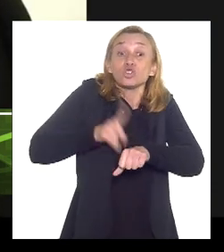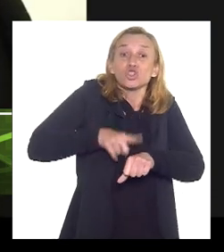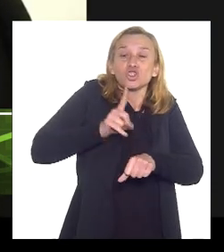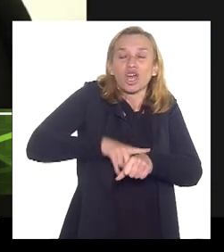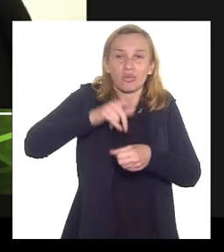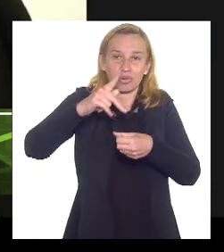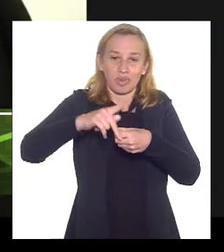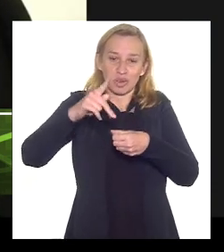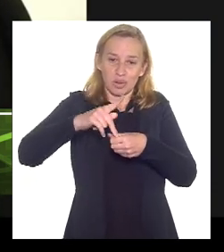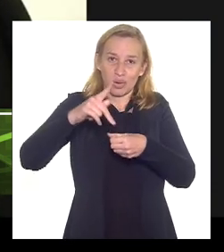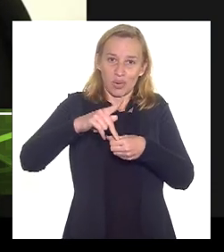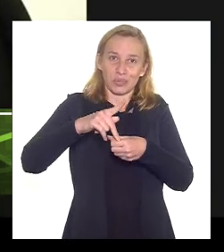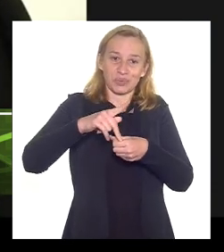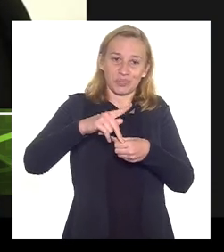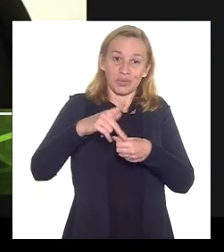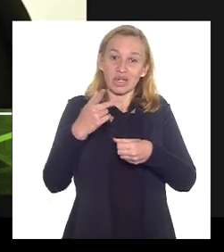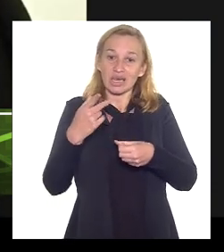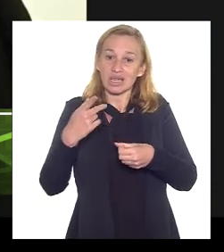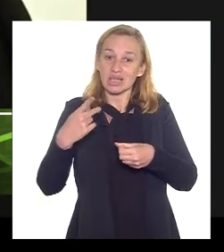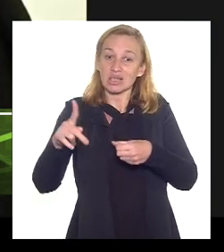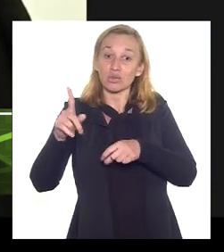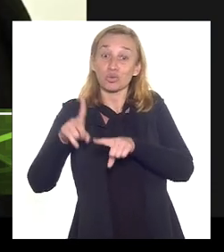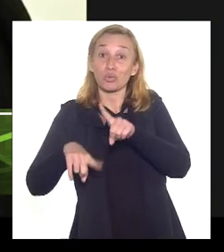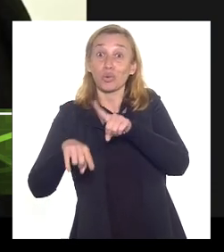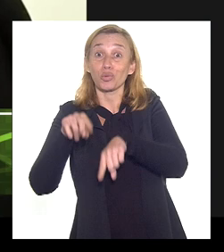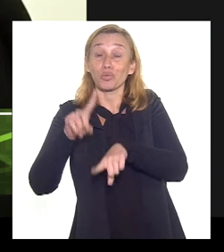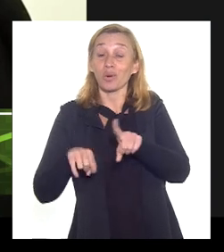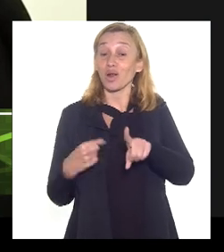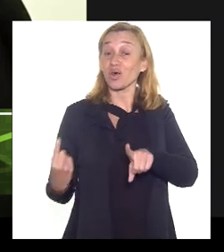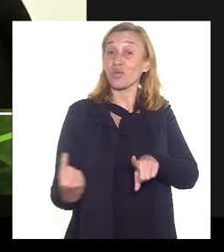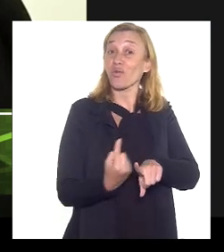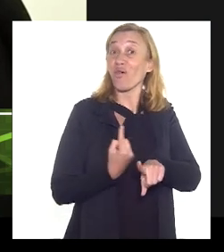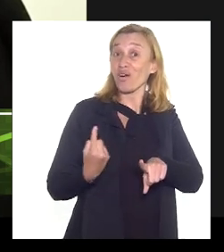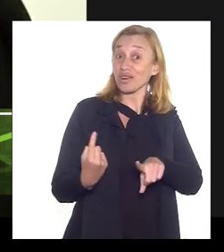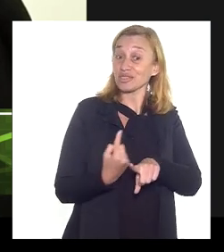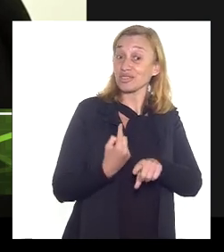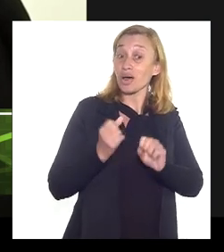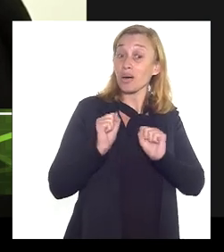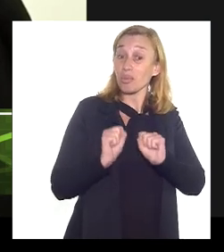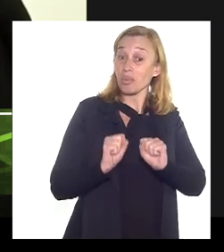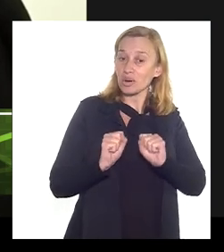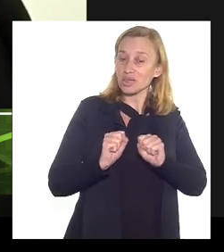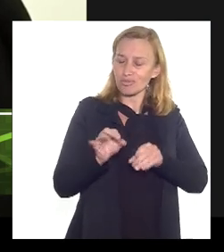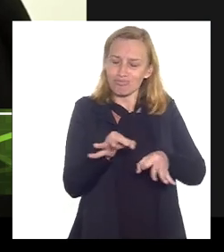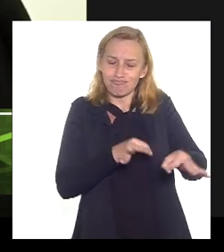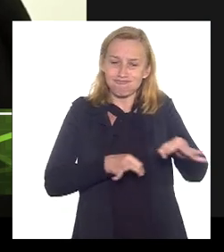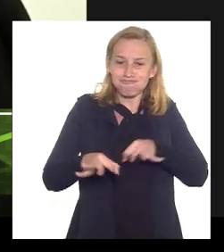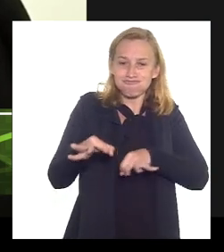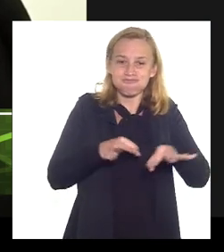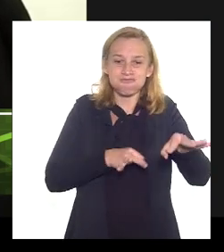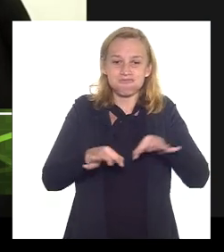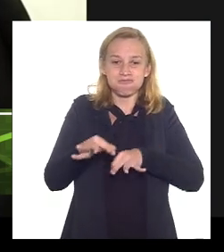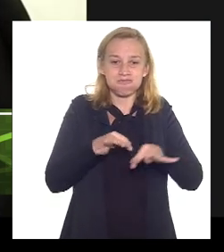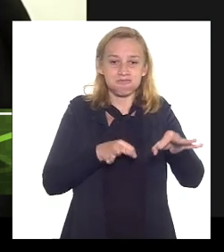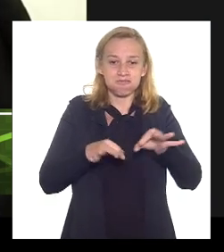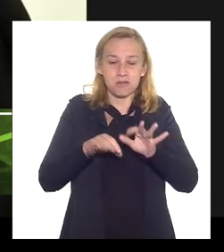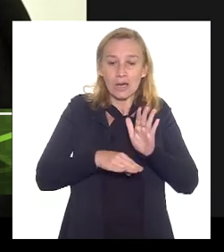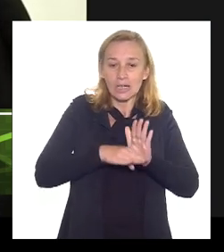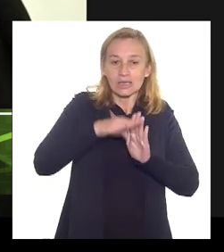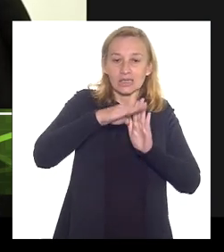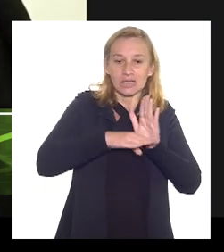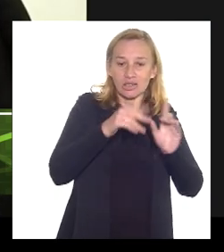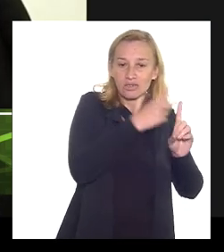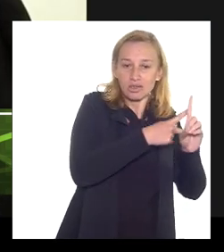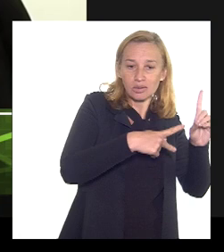petróleo e seus derivados para nós podermos nos planejar a nível da previdência dos